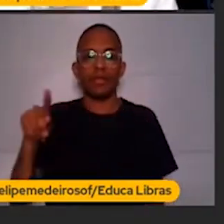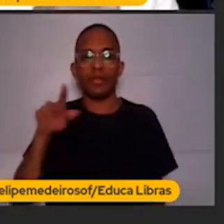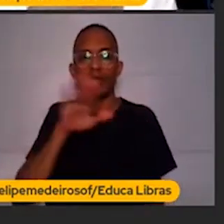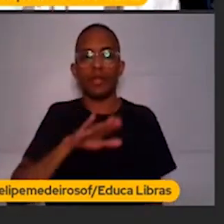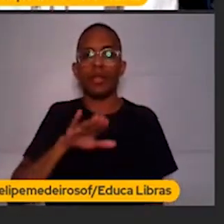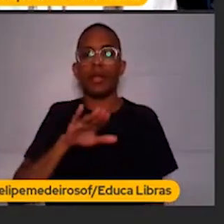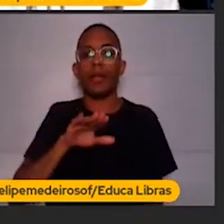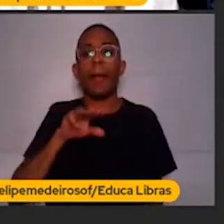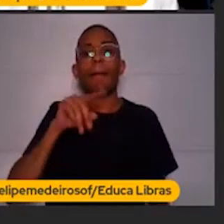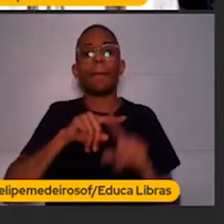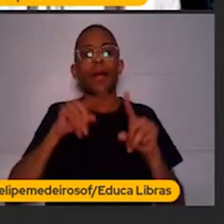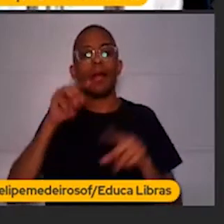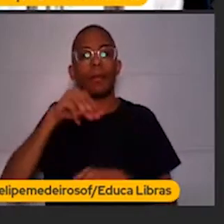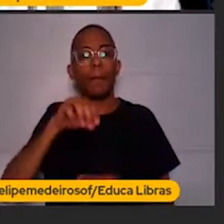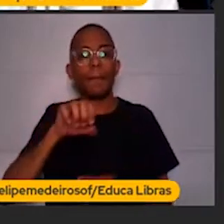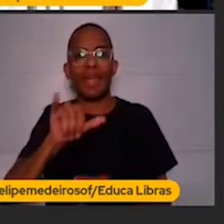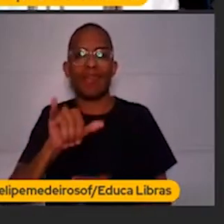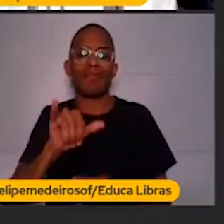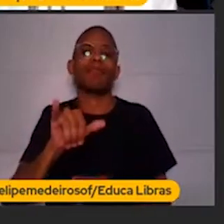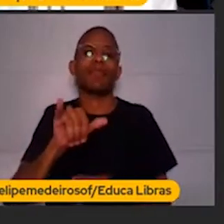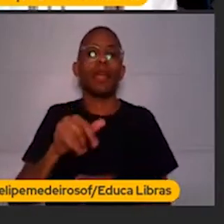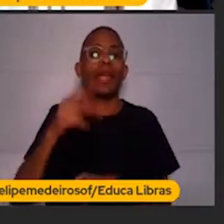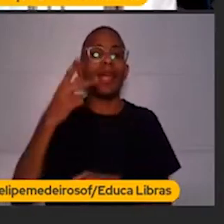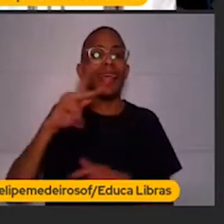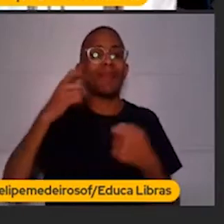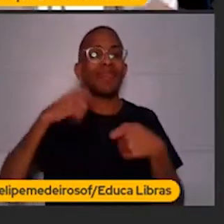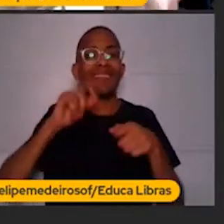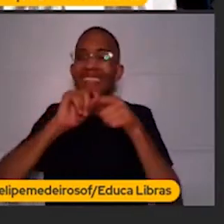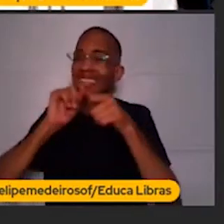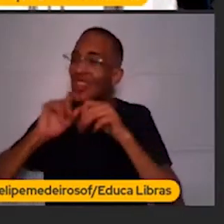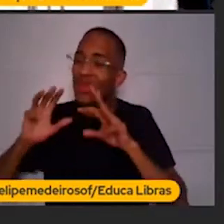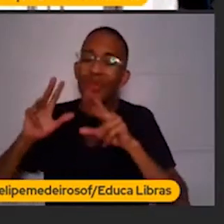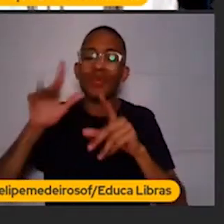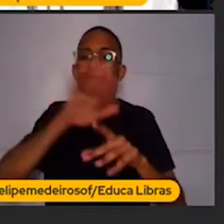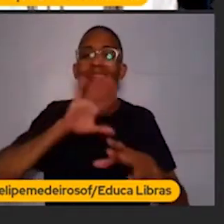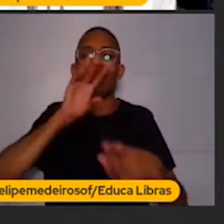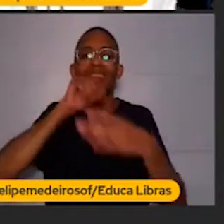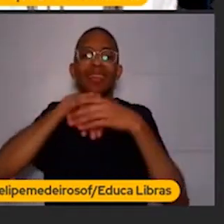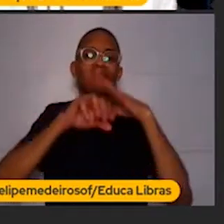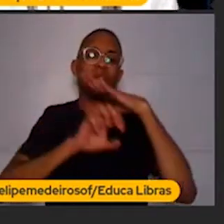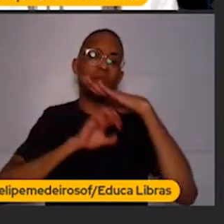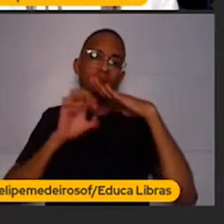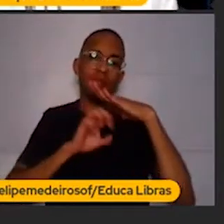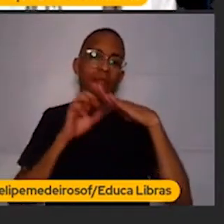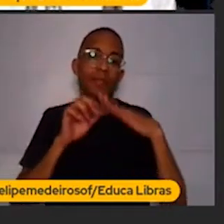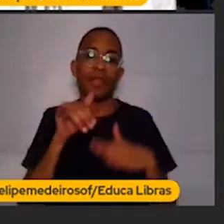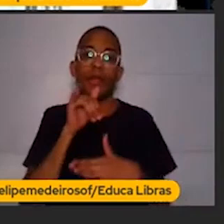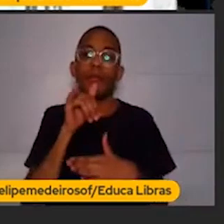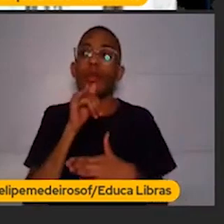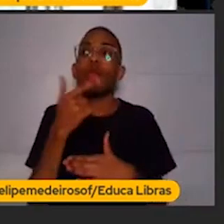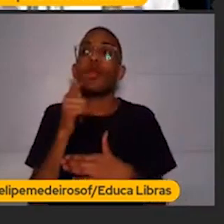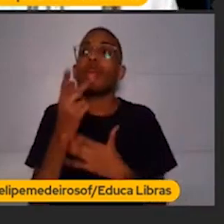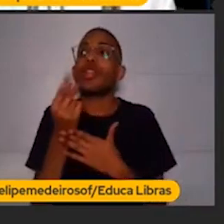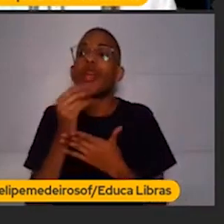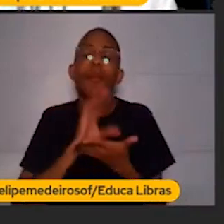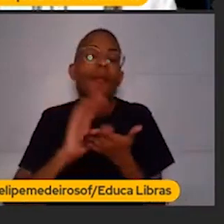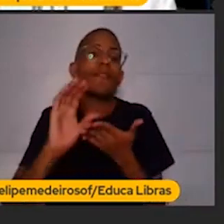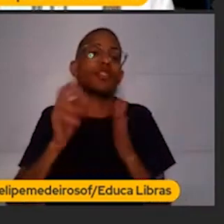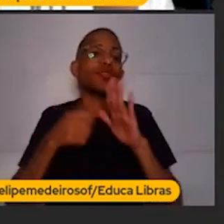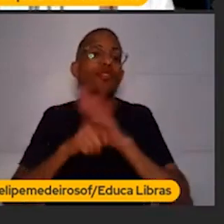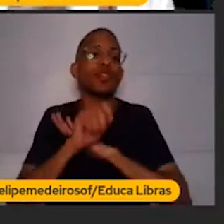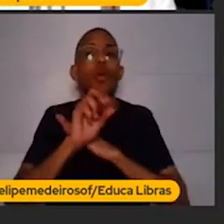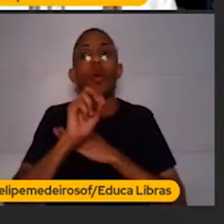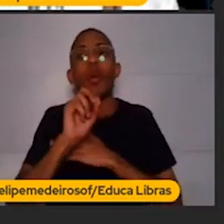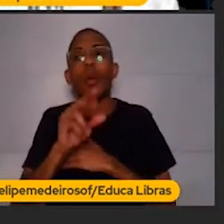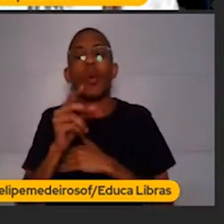uma pessoa que tem que fazer tudo da sua empresa. E a gente sabe da dificuldade que é isso. Tem gente que não tem dinheiro para investir, ou então tem pouco o